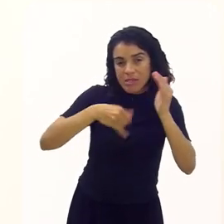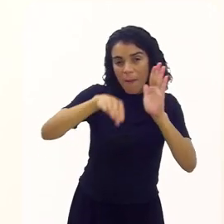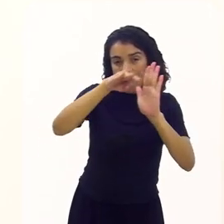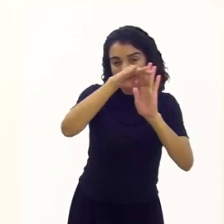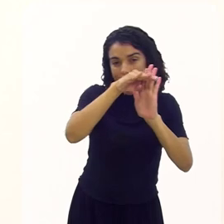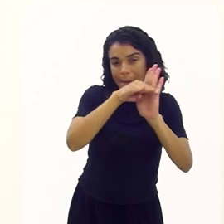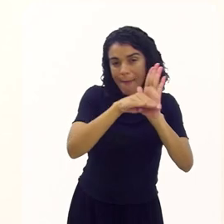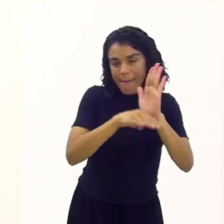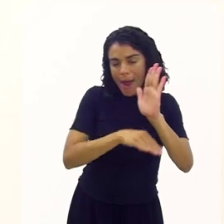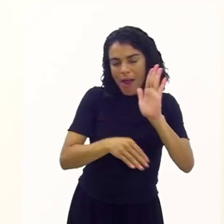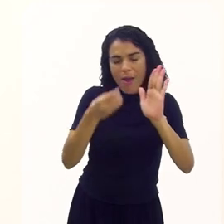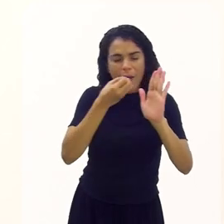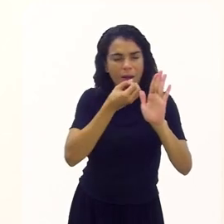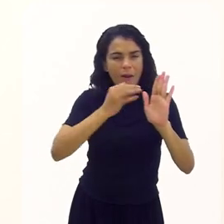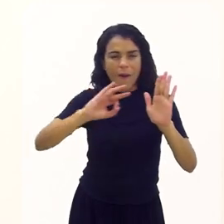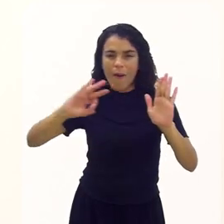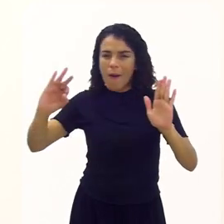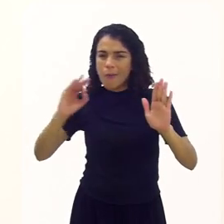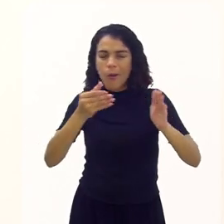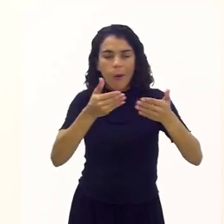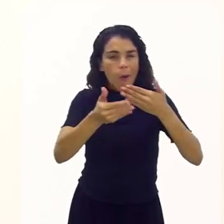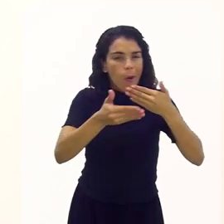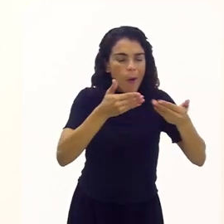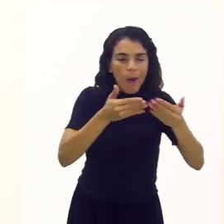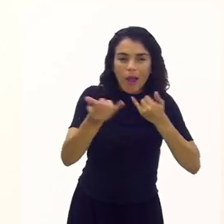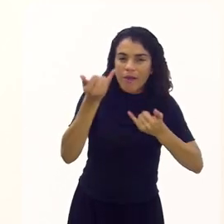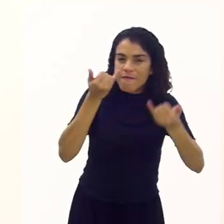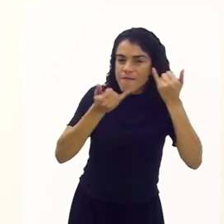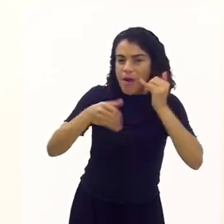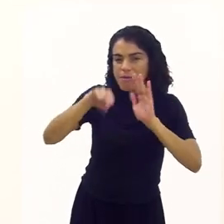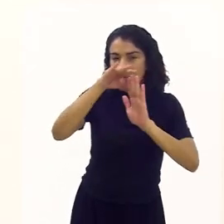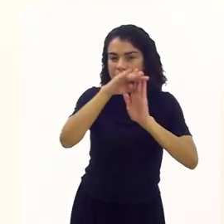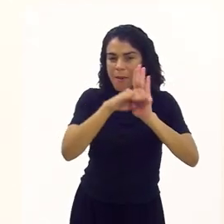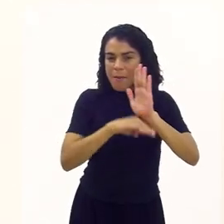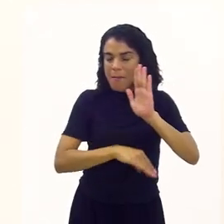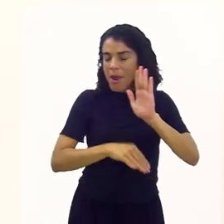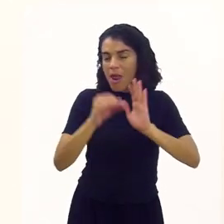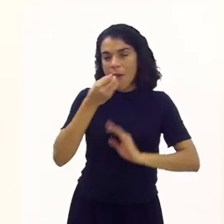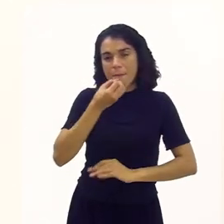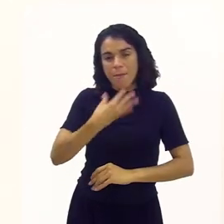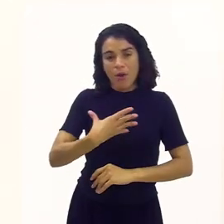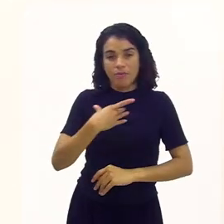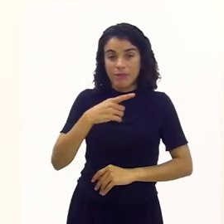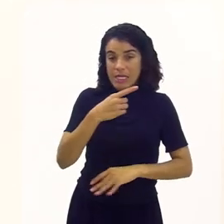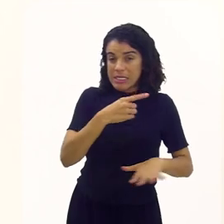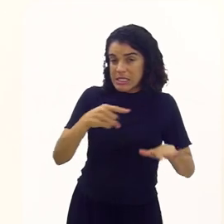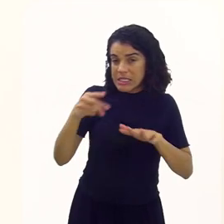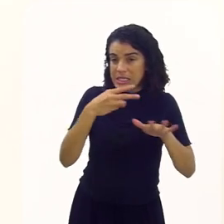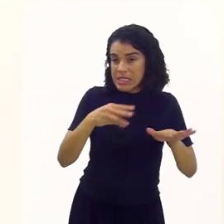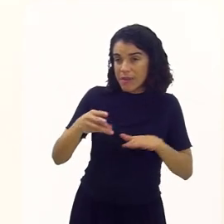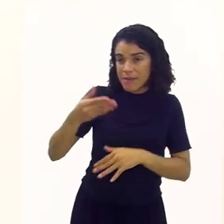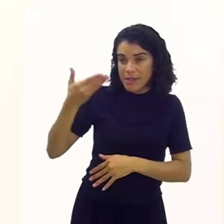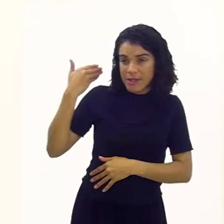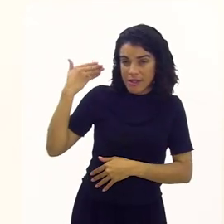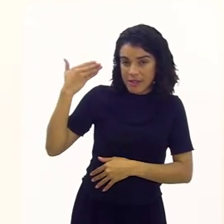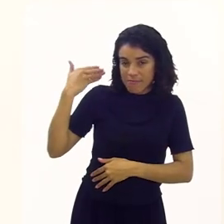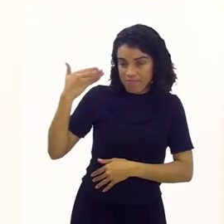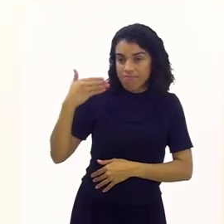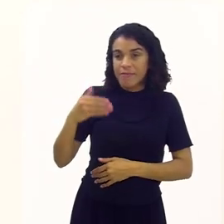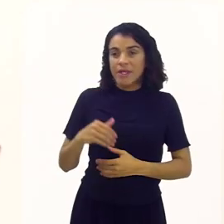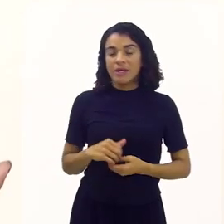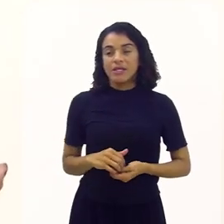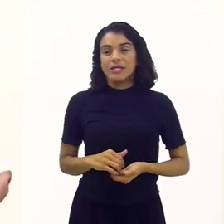Conteúdo é muito bom, seja ele qual for. Nós tivemos aí, algumas semanas,